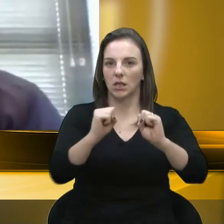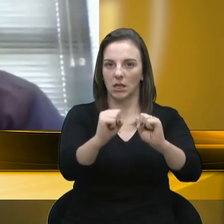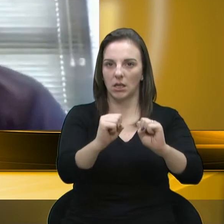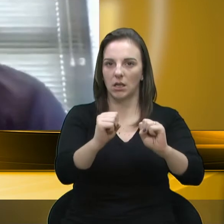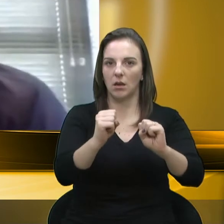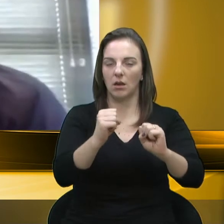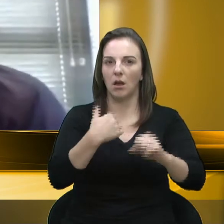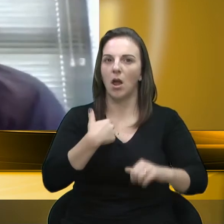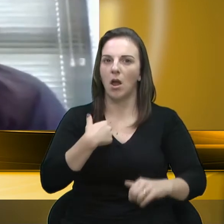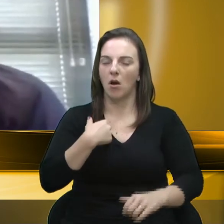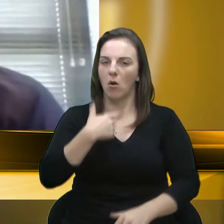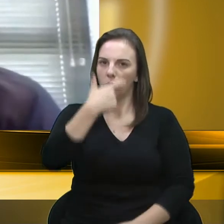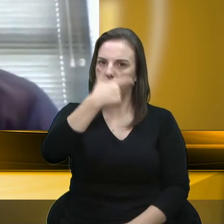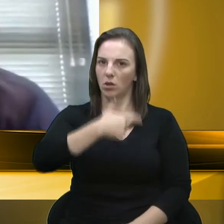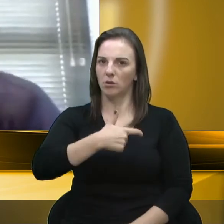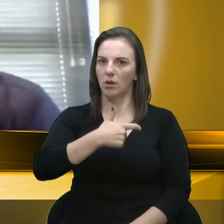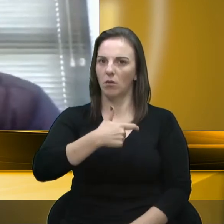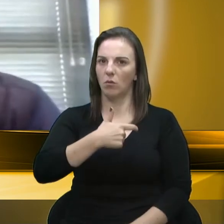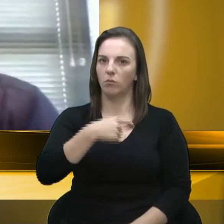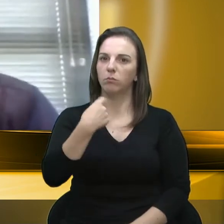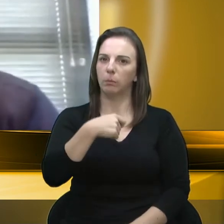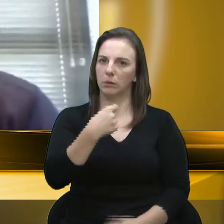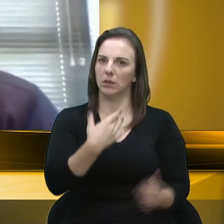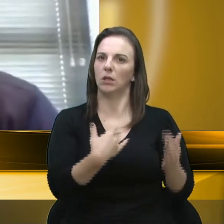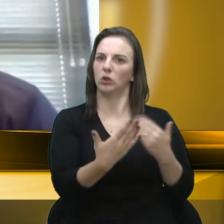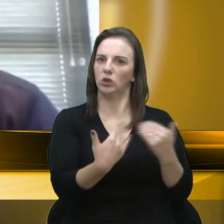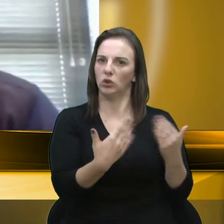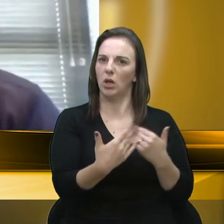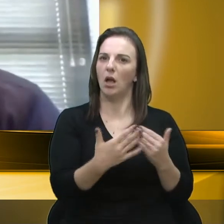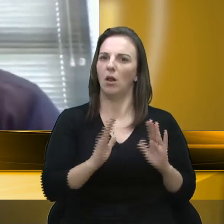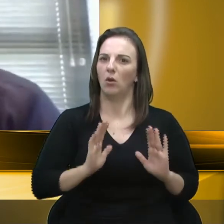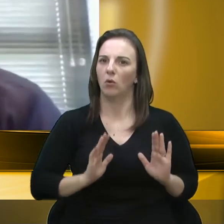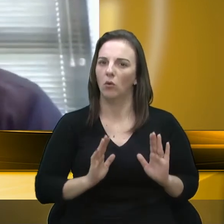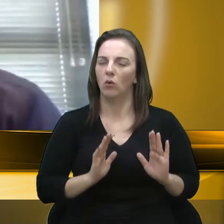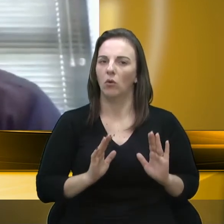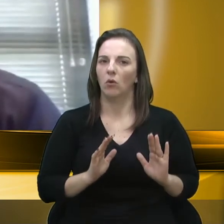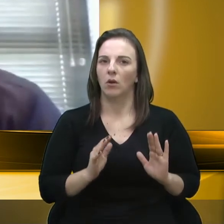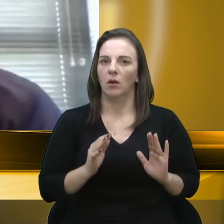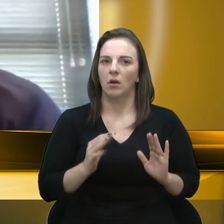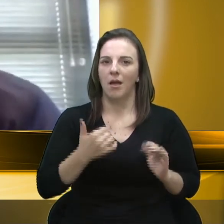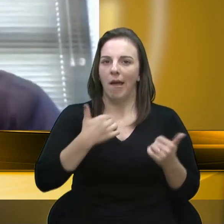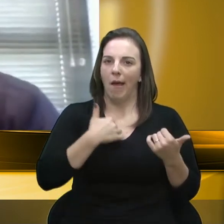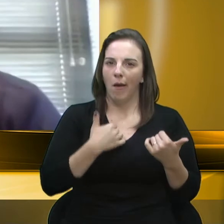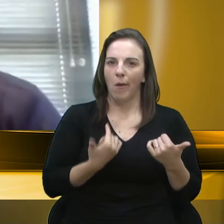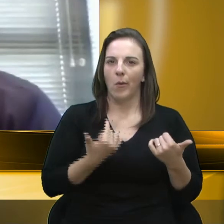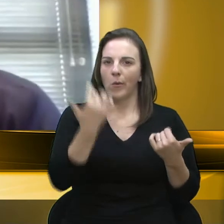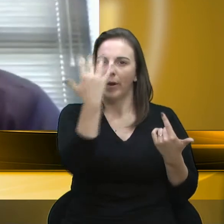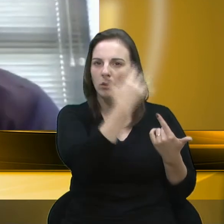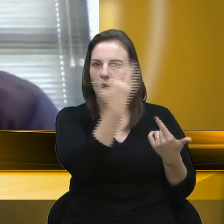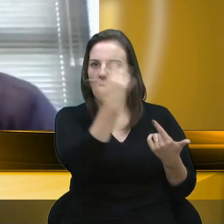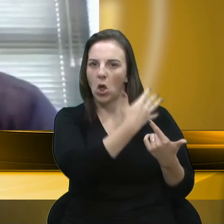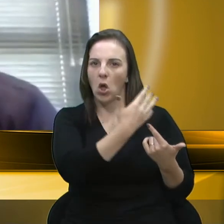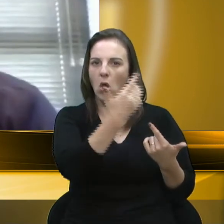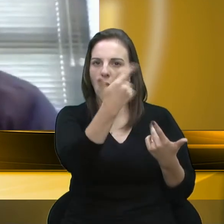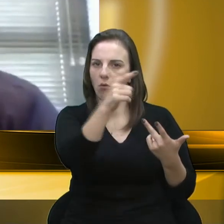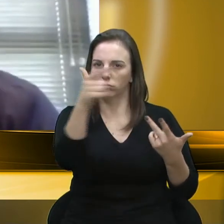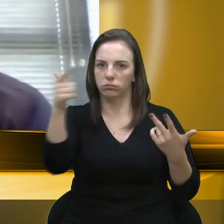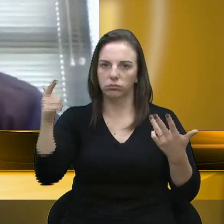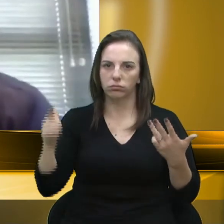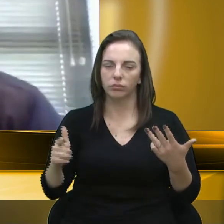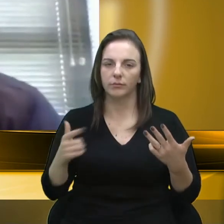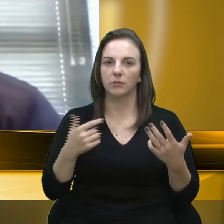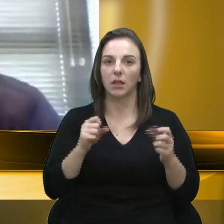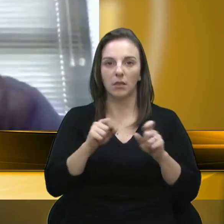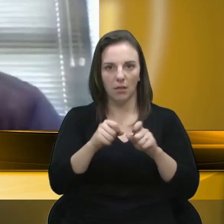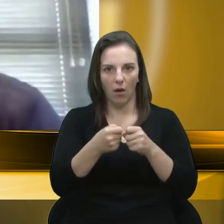digamos, do apontamento. Porque, tanto eu, quanto Adiló, como todos, defendem o diálogo e eu acho que o